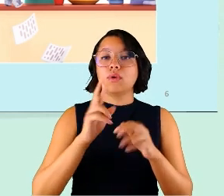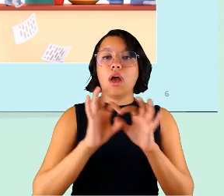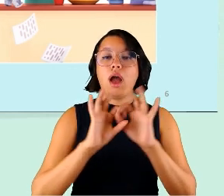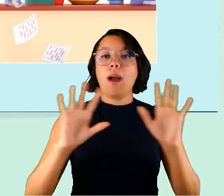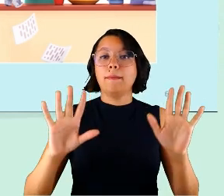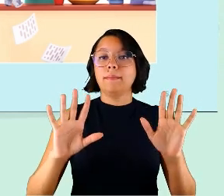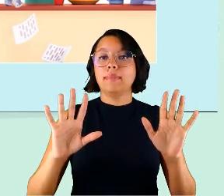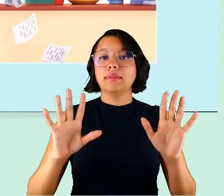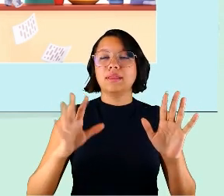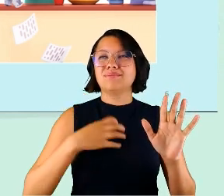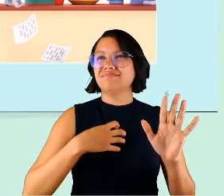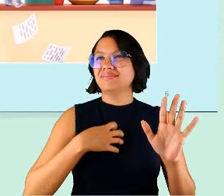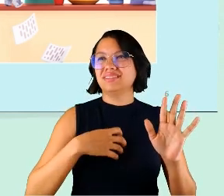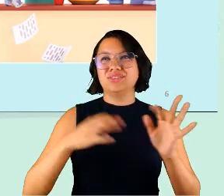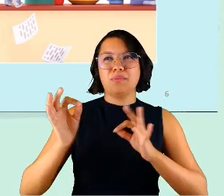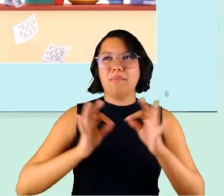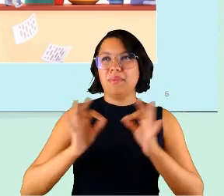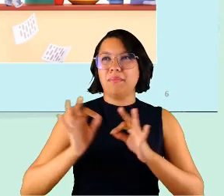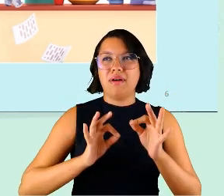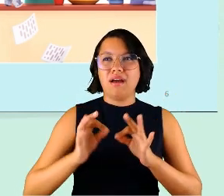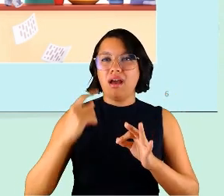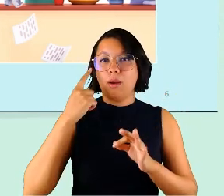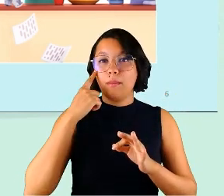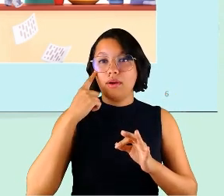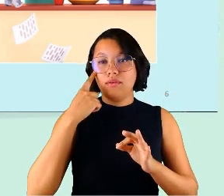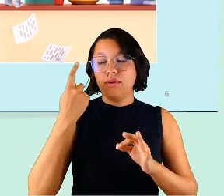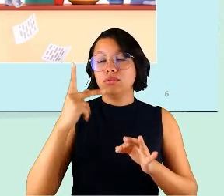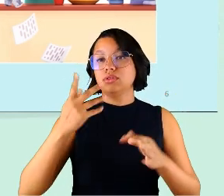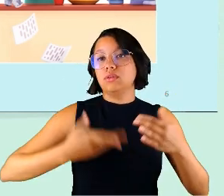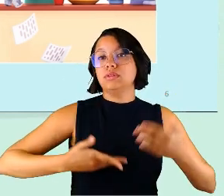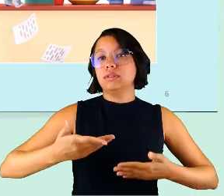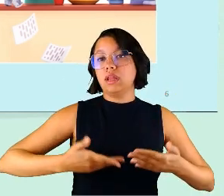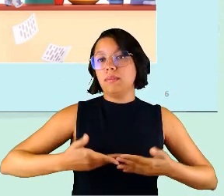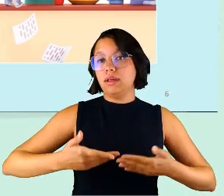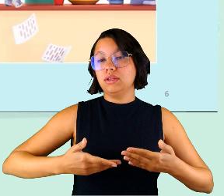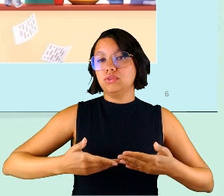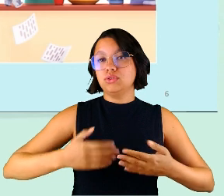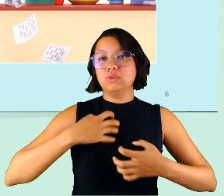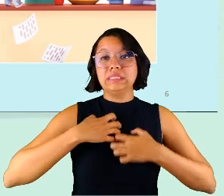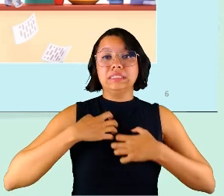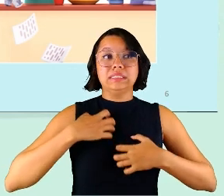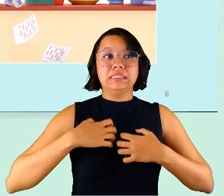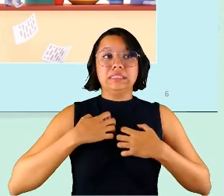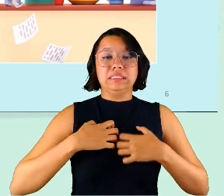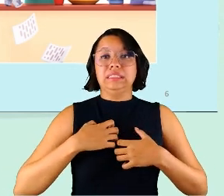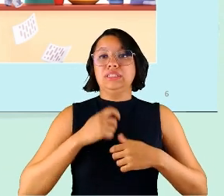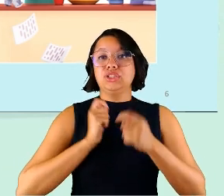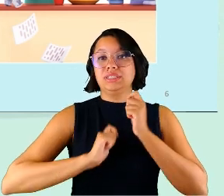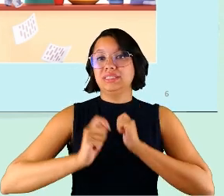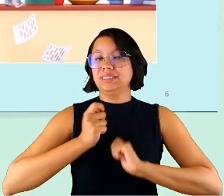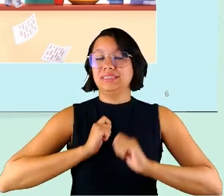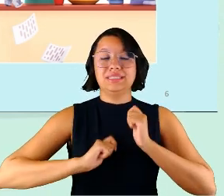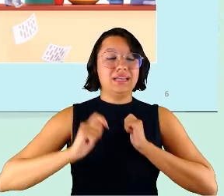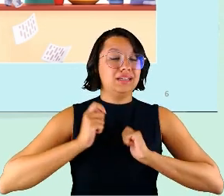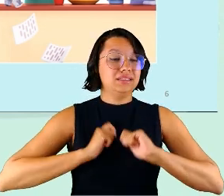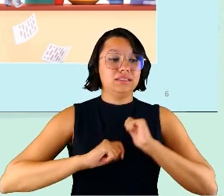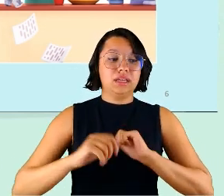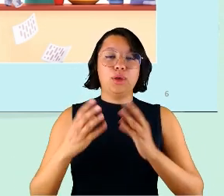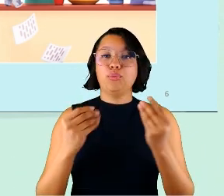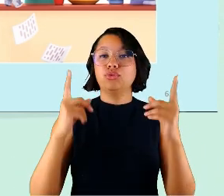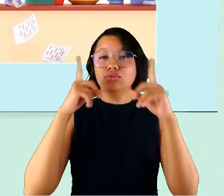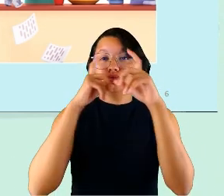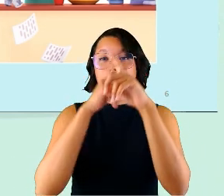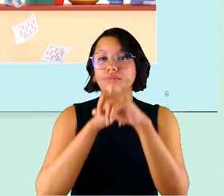que eles não se sentiam muito preparados para ver os seus servidores com crises de ansiedade e com